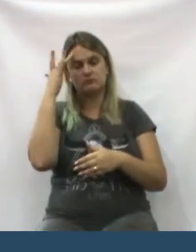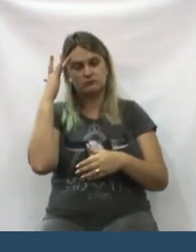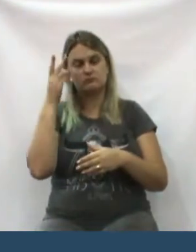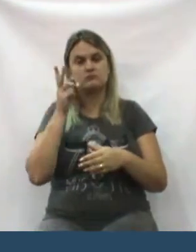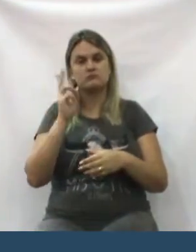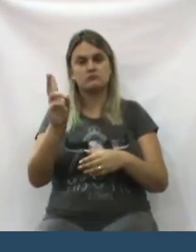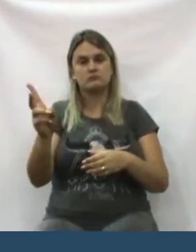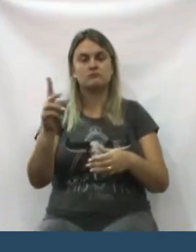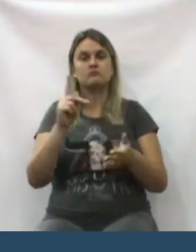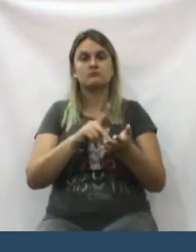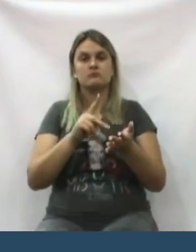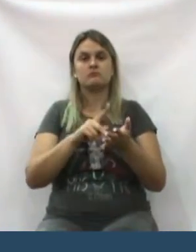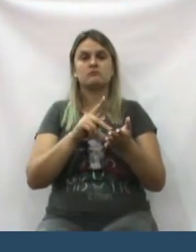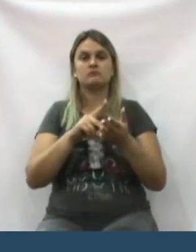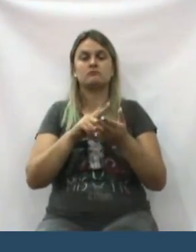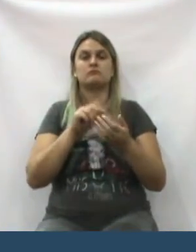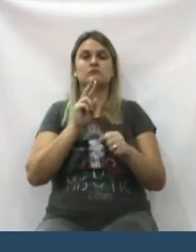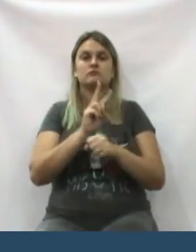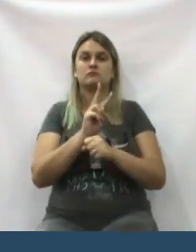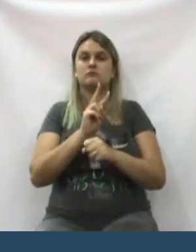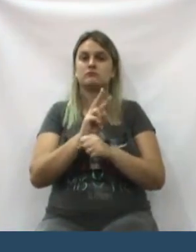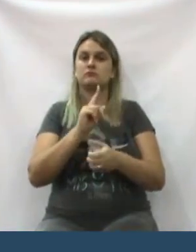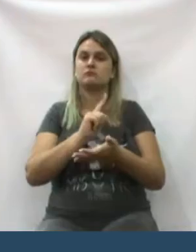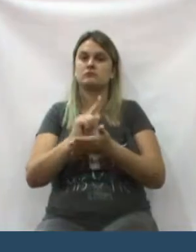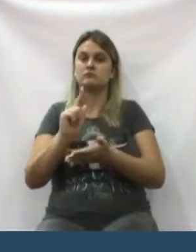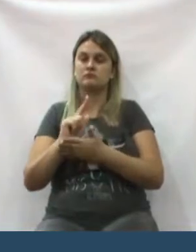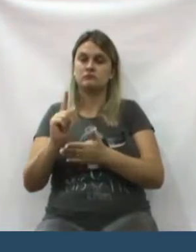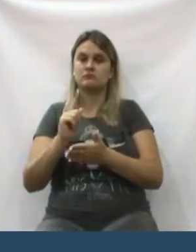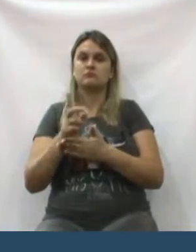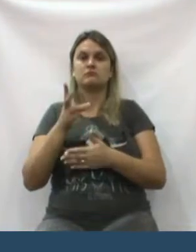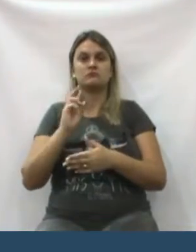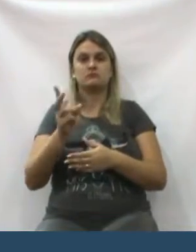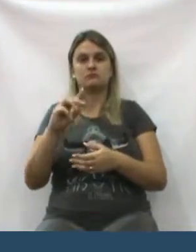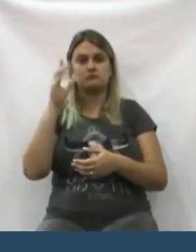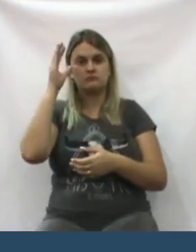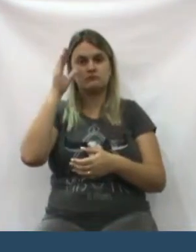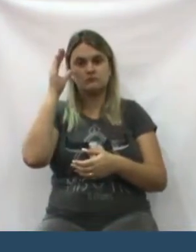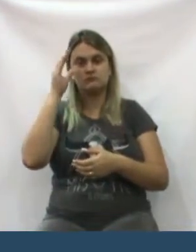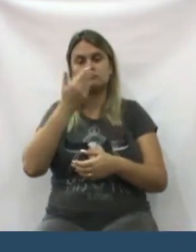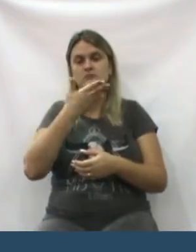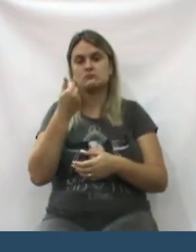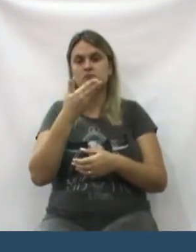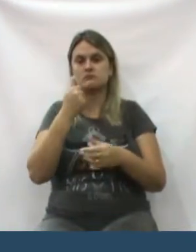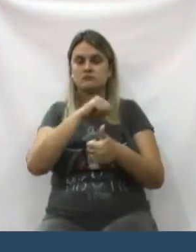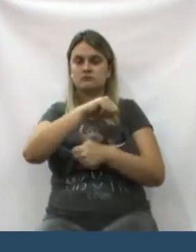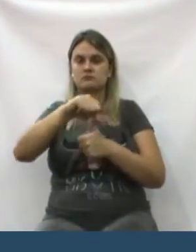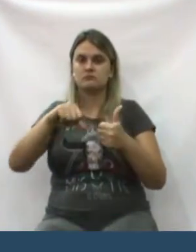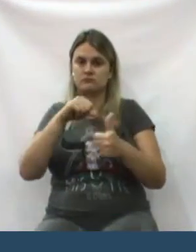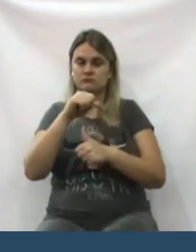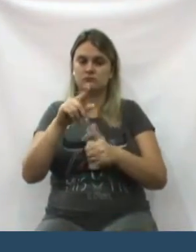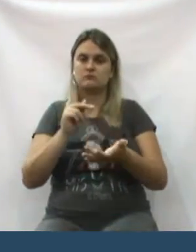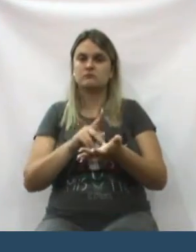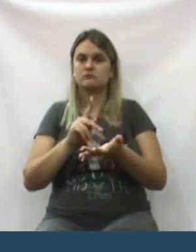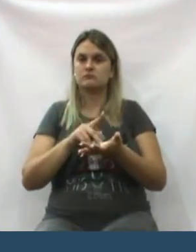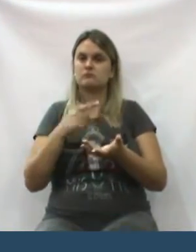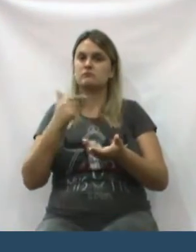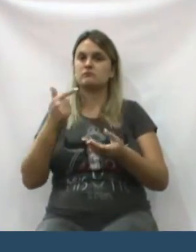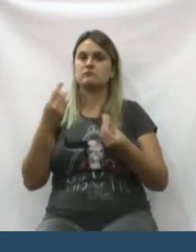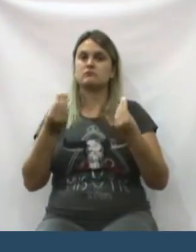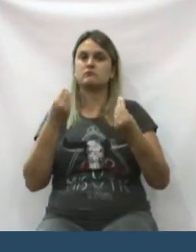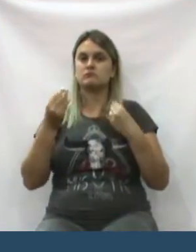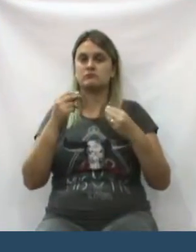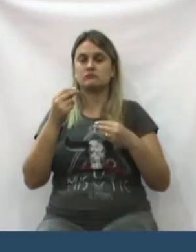compartilhem, realmente, lá na Limeira, com os outros e eles façam a fiscalização, que realmente é